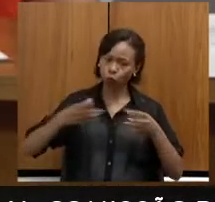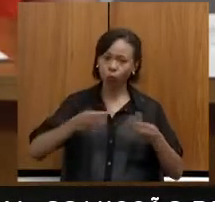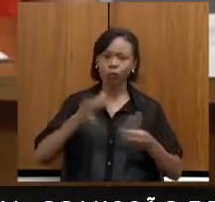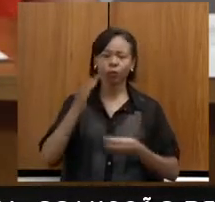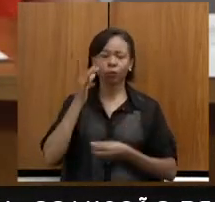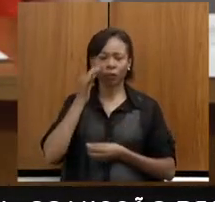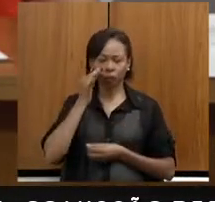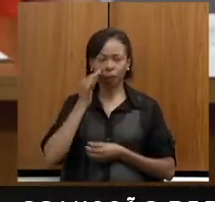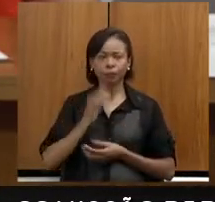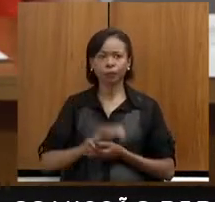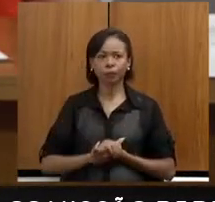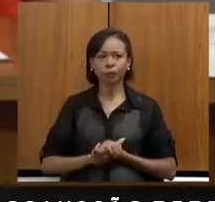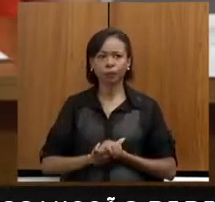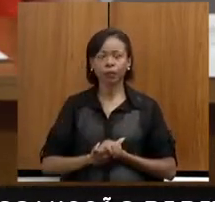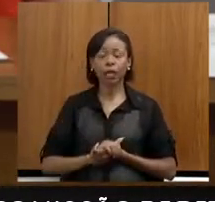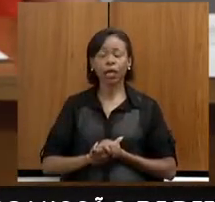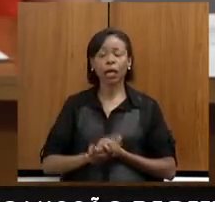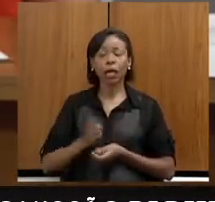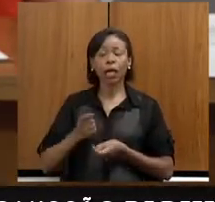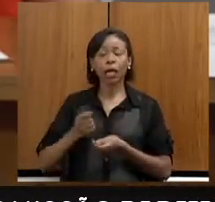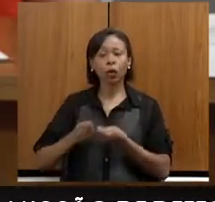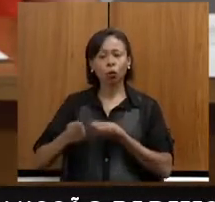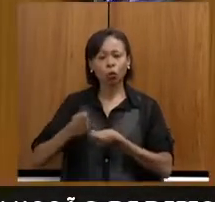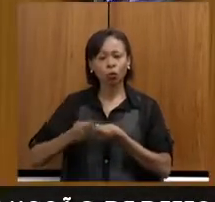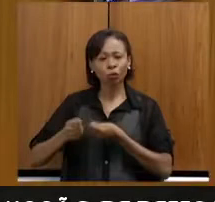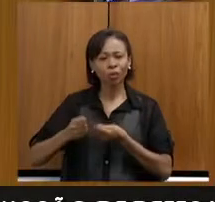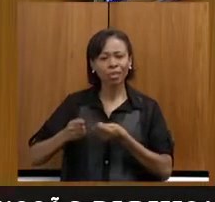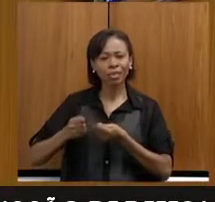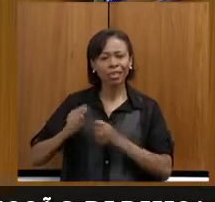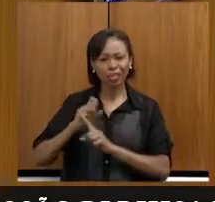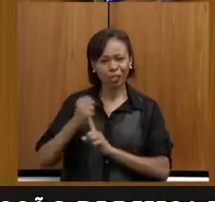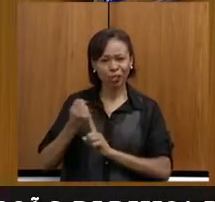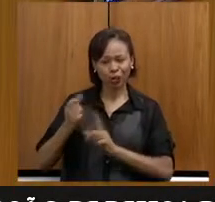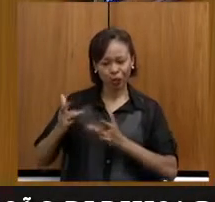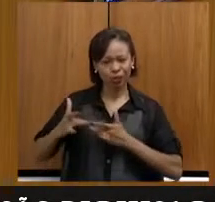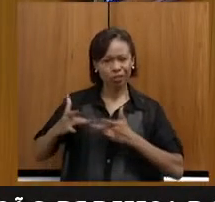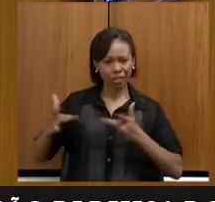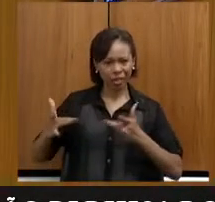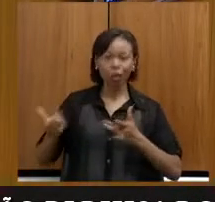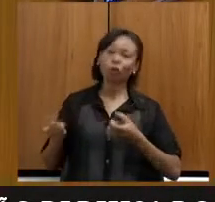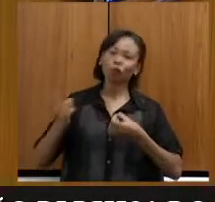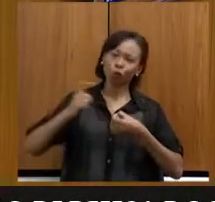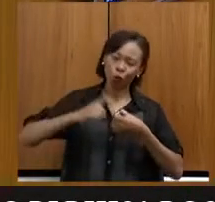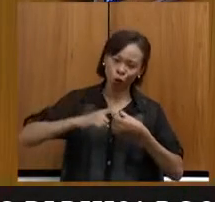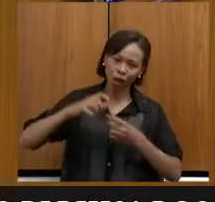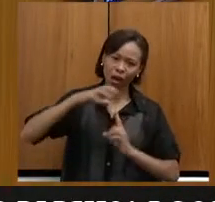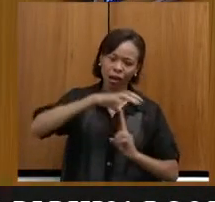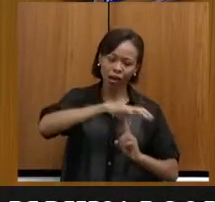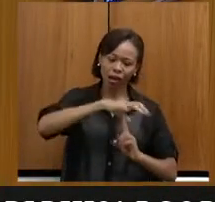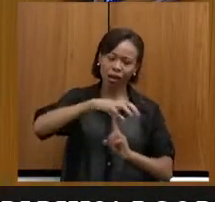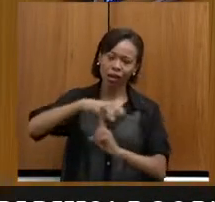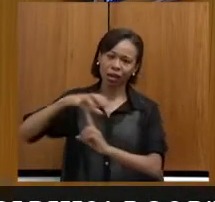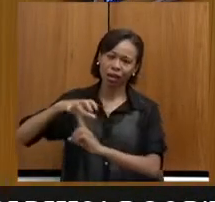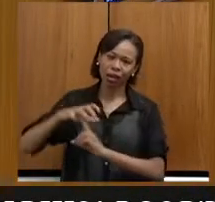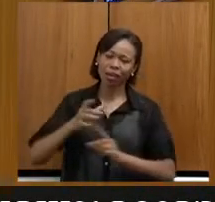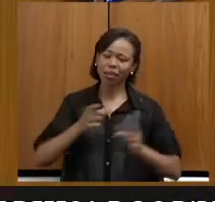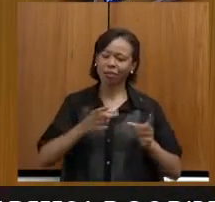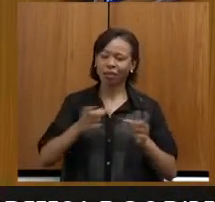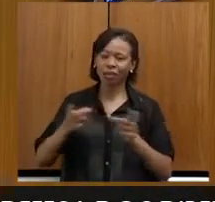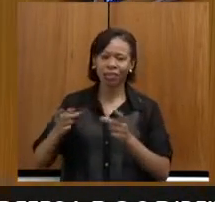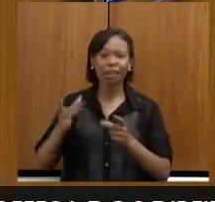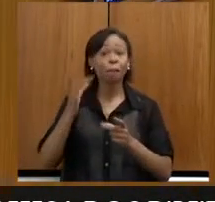solidária, nós já estamos voltando nas feiras, a partir de agora, com as feiras e com toda a questão presencial.